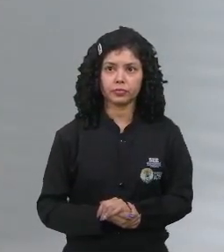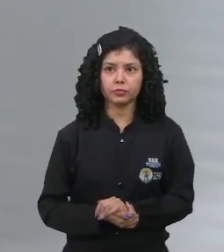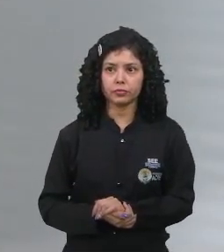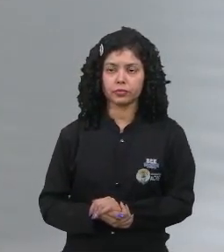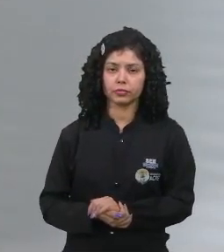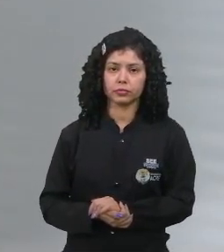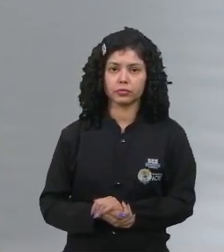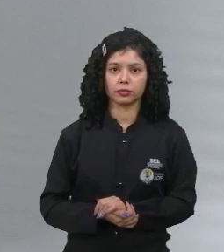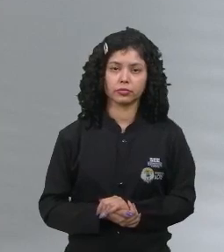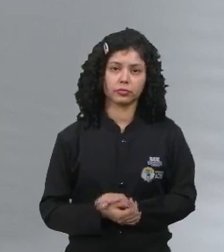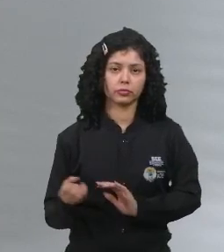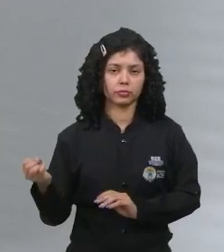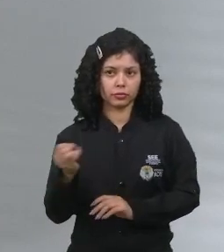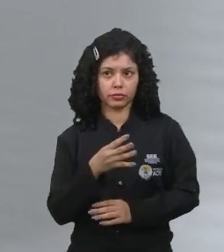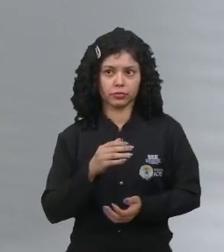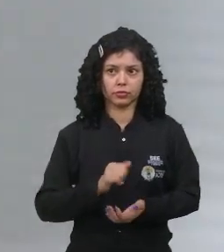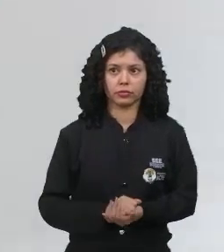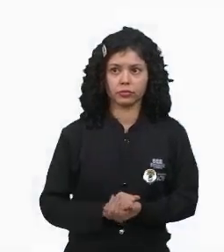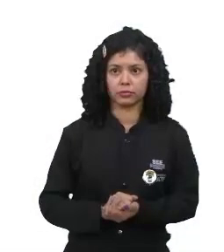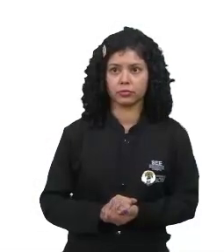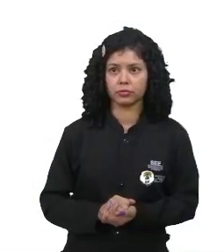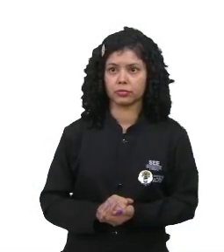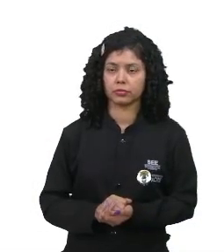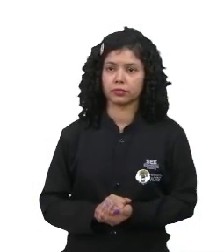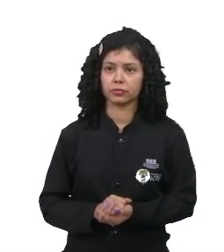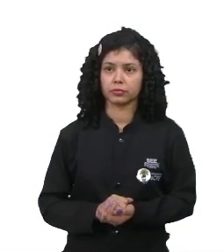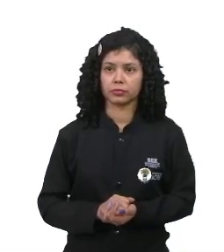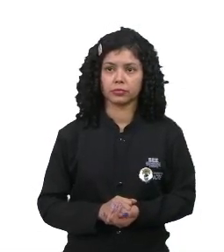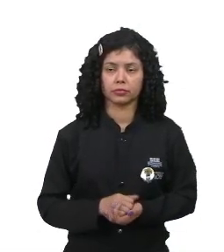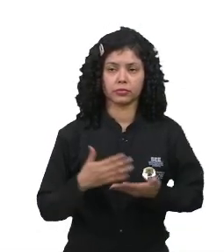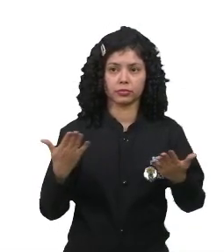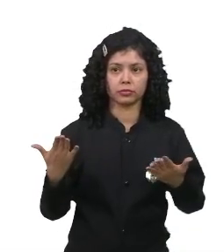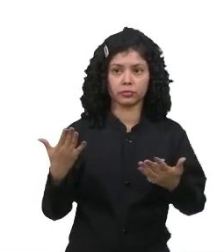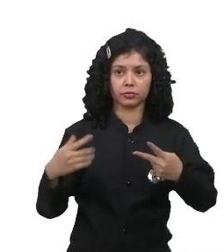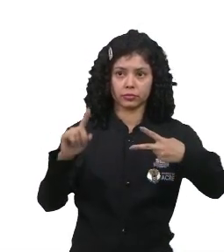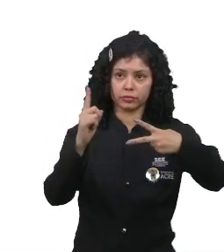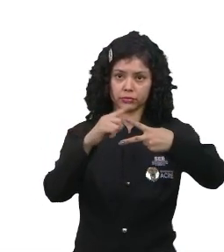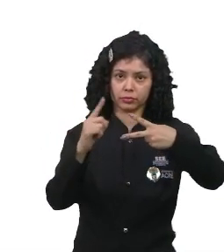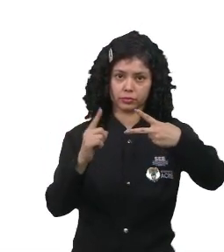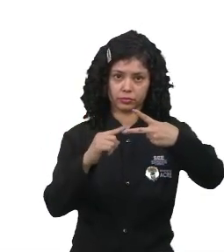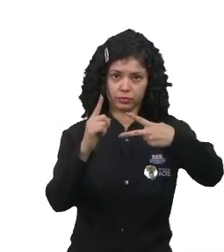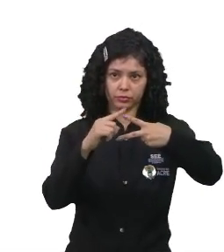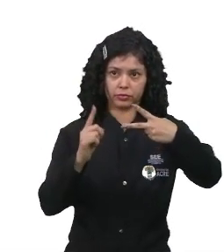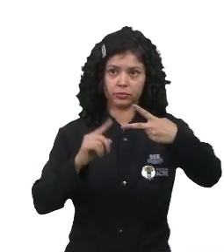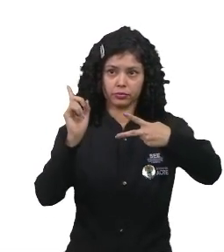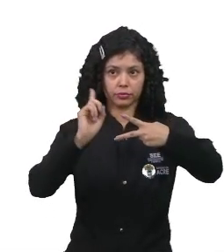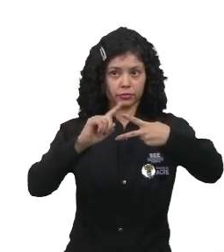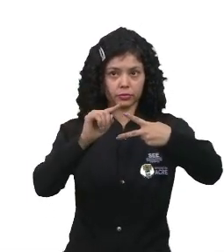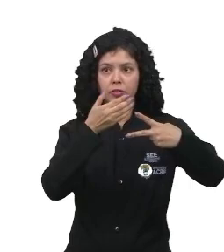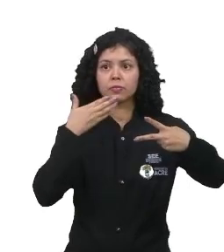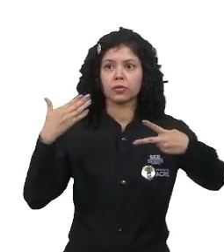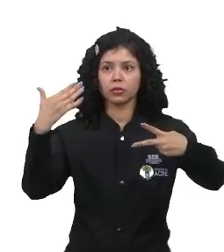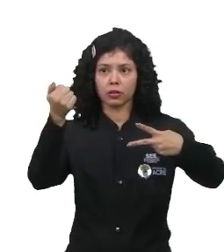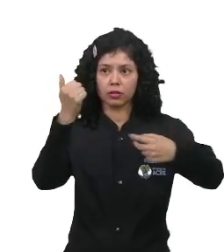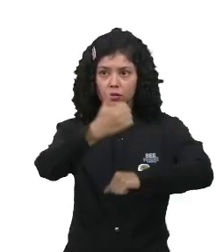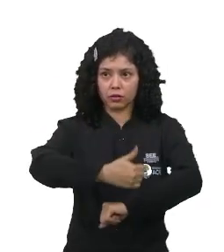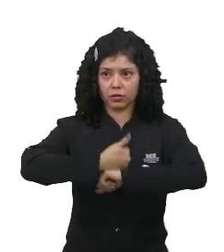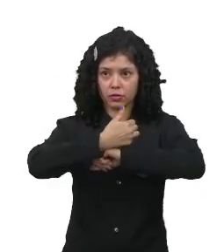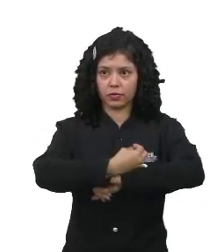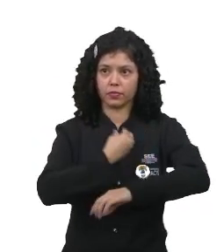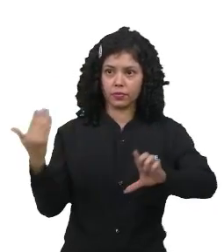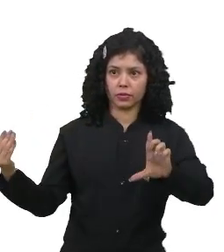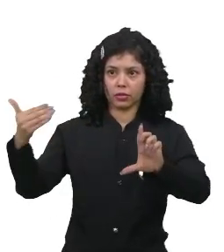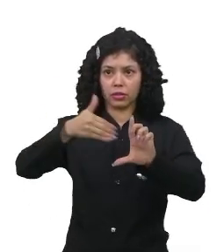impactos das inovações tecnológicas? Então, nós temos, quais os benefícios? Melhoria da qualidade